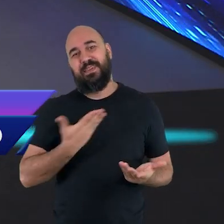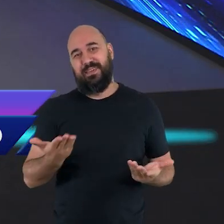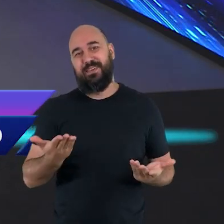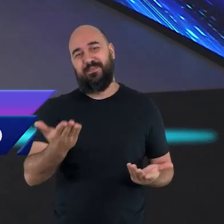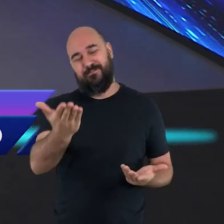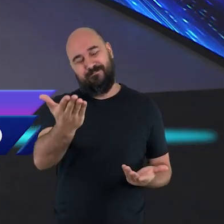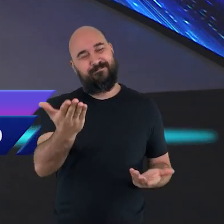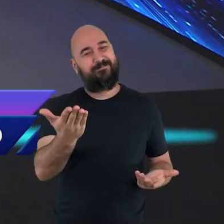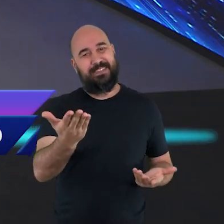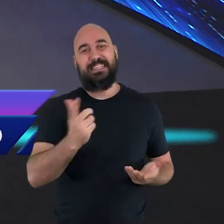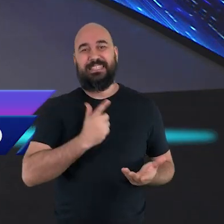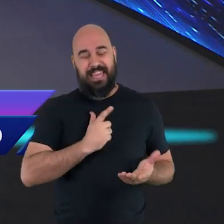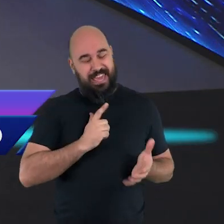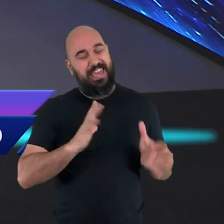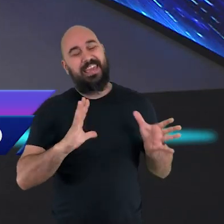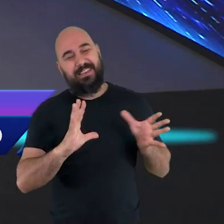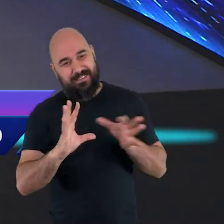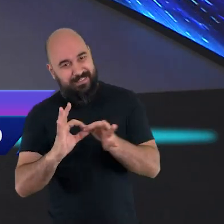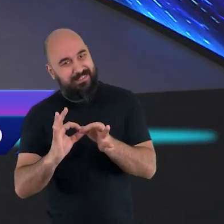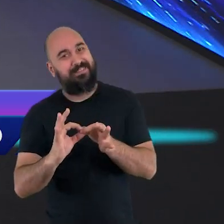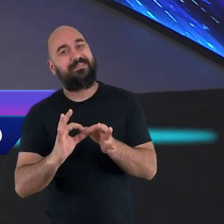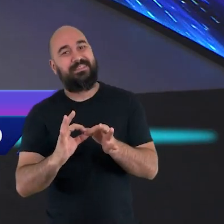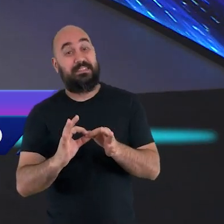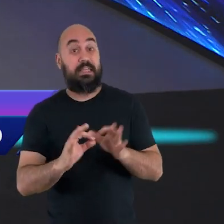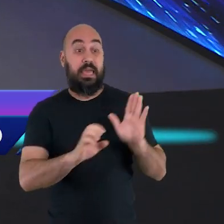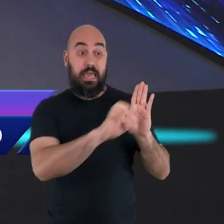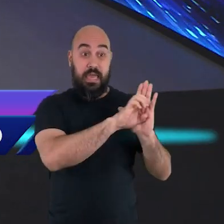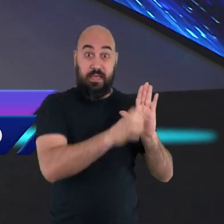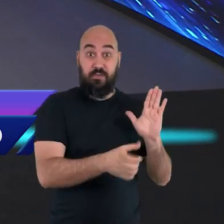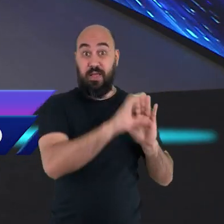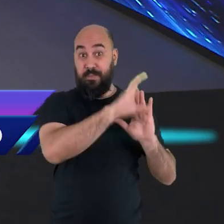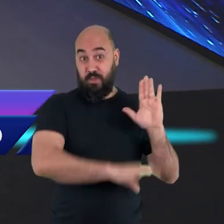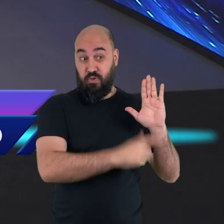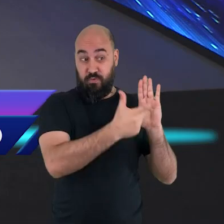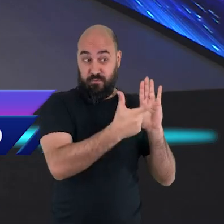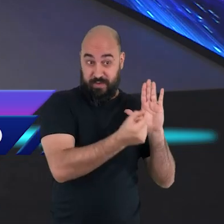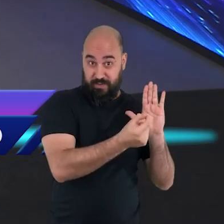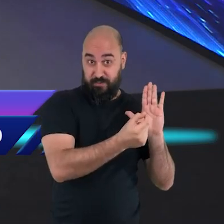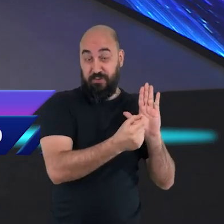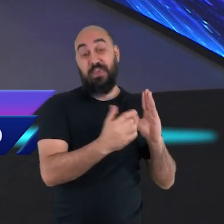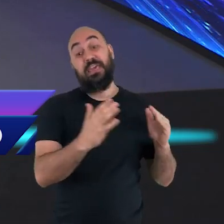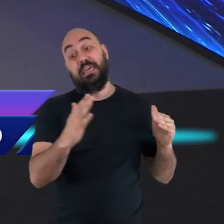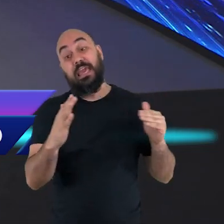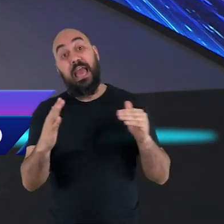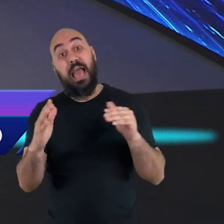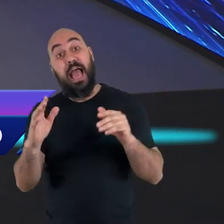uma conexão aqui entre Êxodo 20 e Apocalipse capítulo 14.